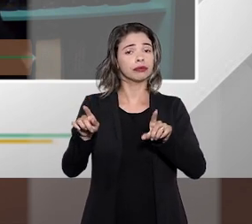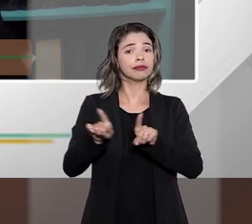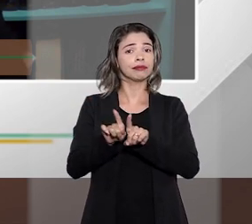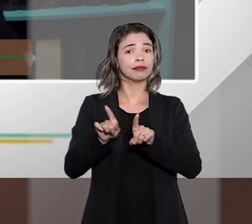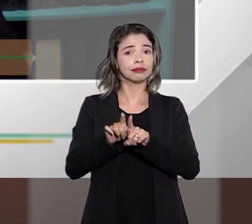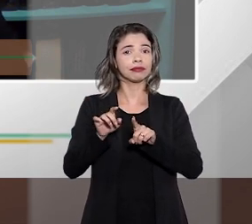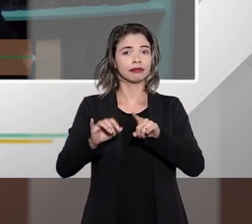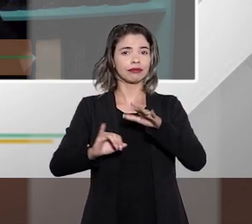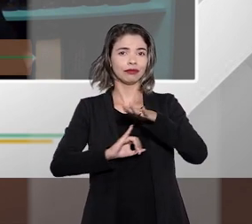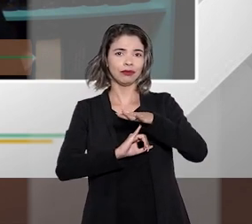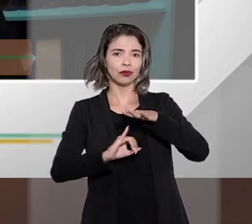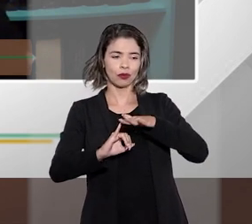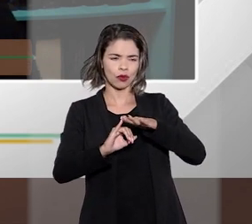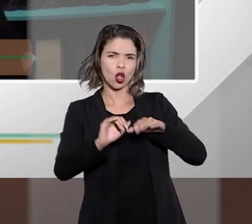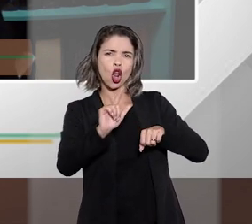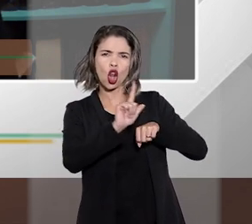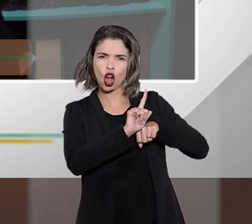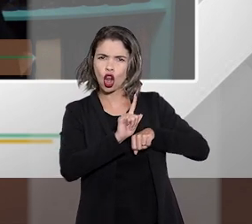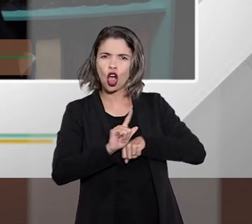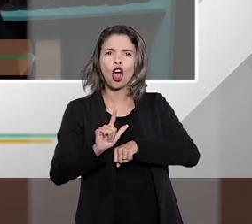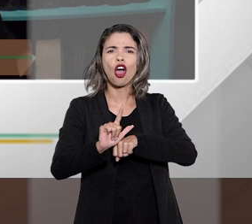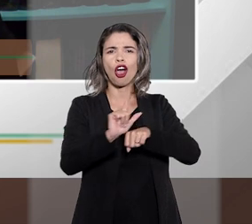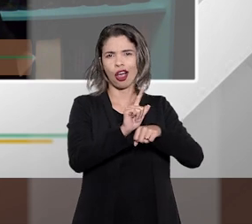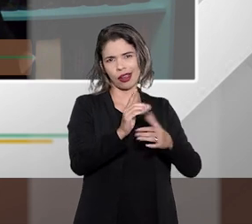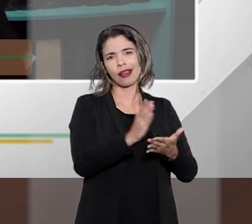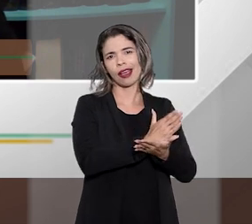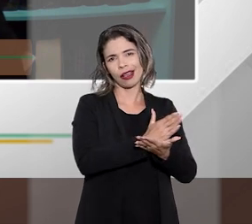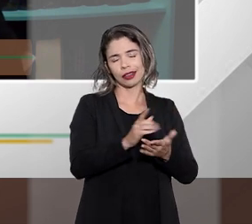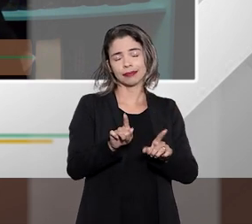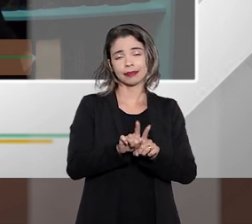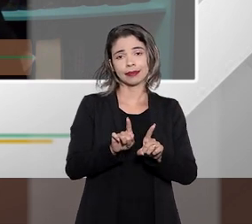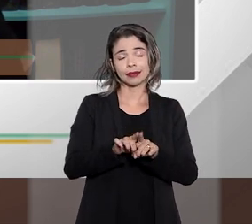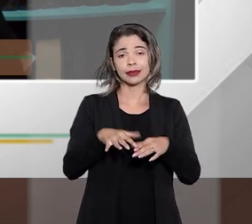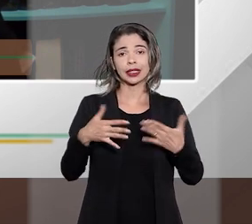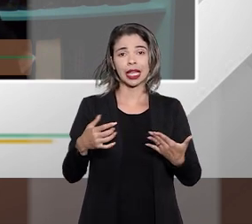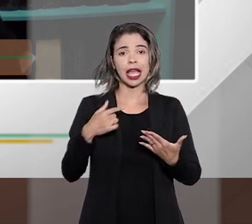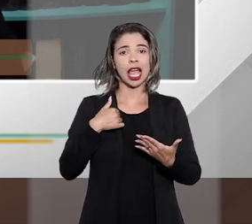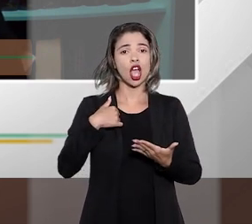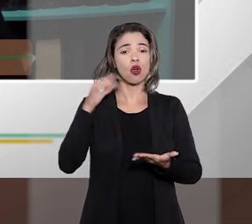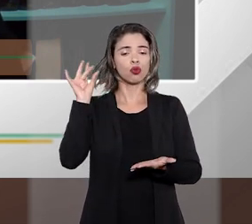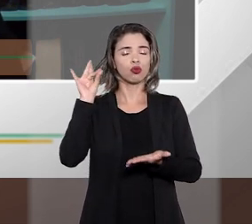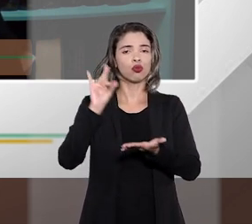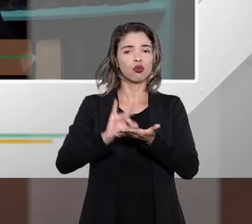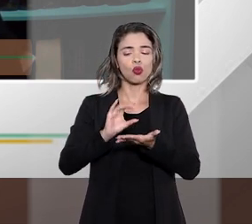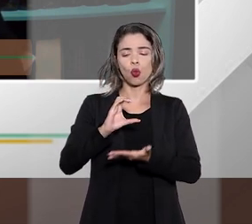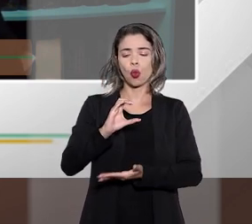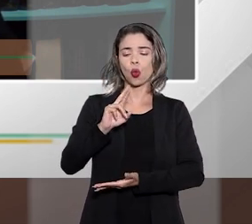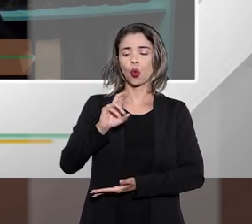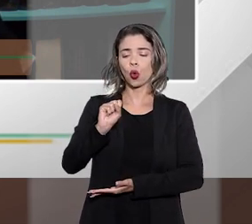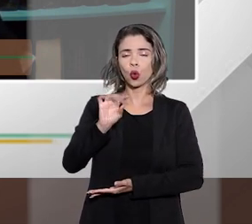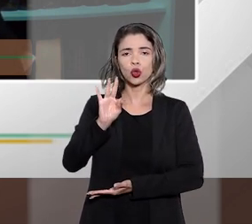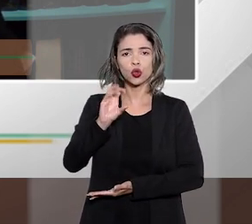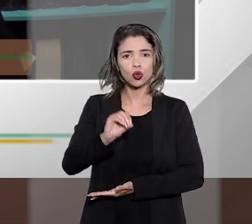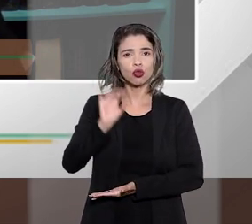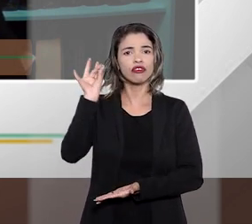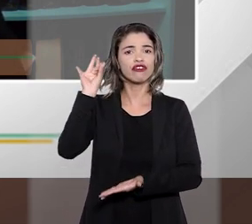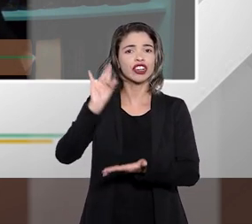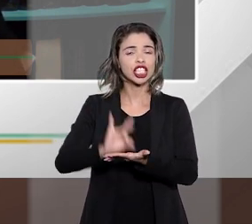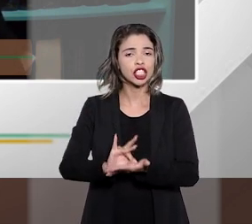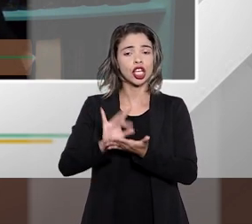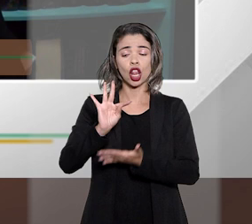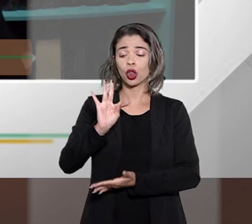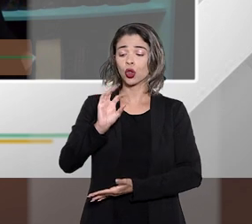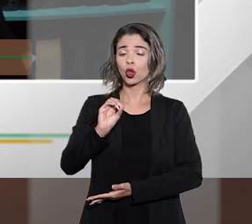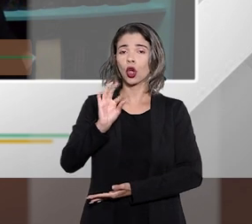relacionadas com lojas, é que é o chamado custo efetivo total. O que seria o custo efetivo total?